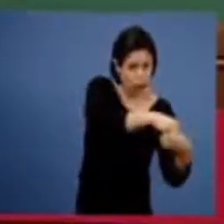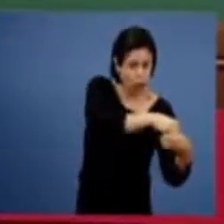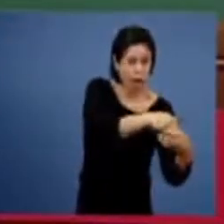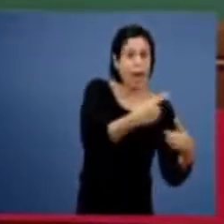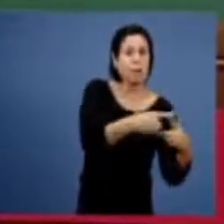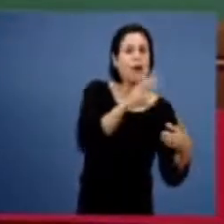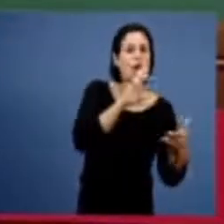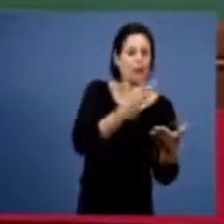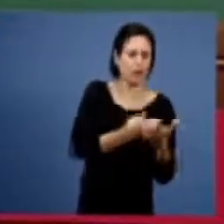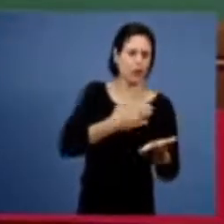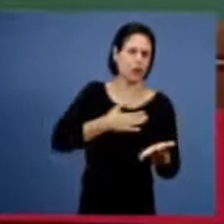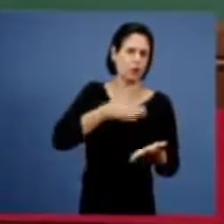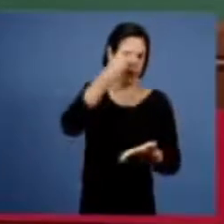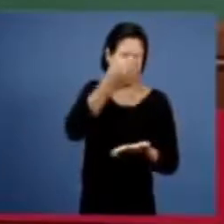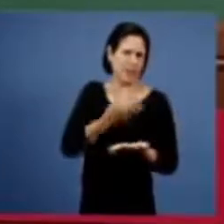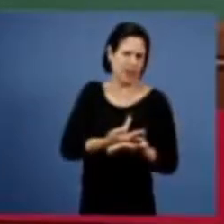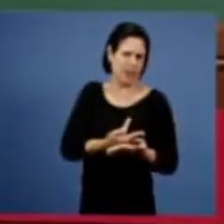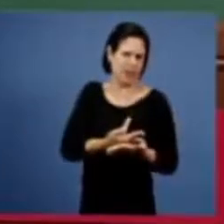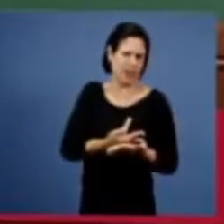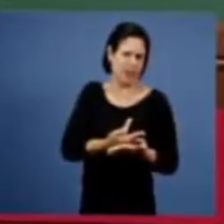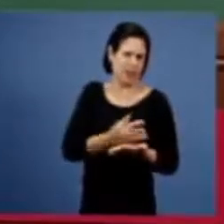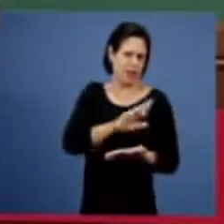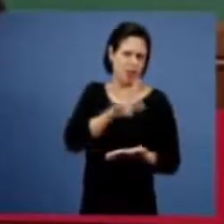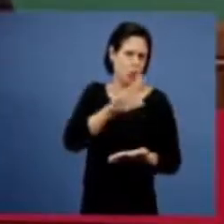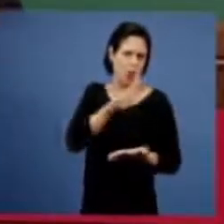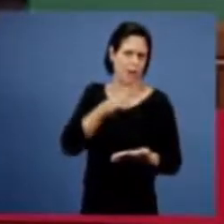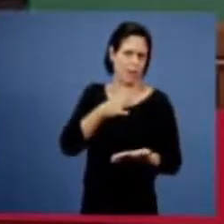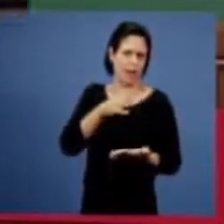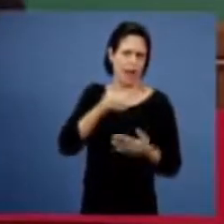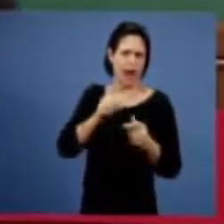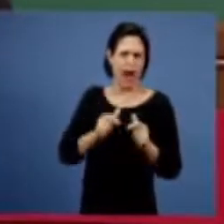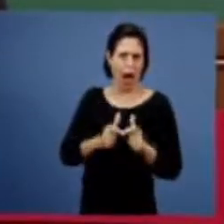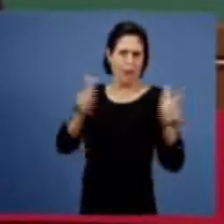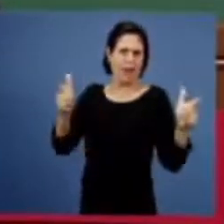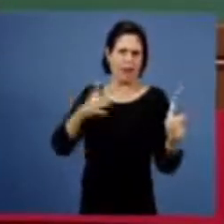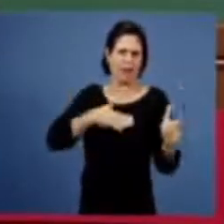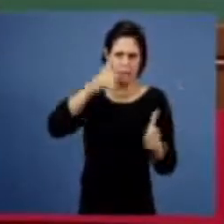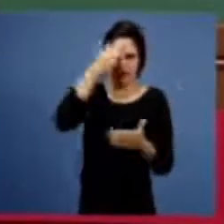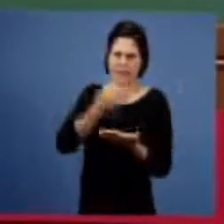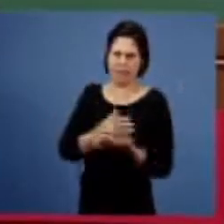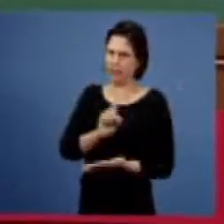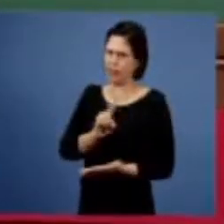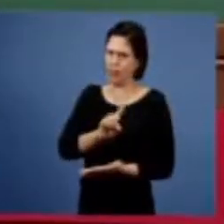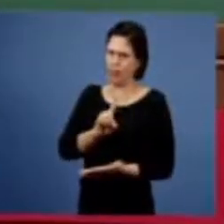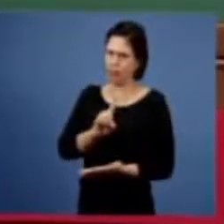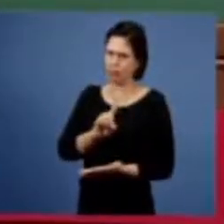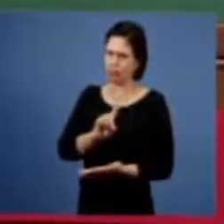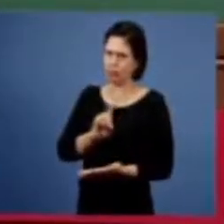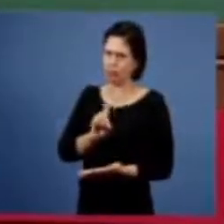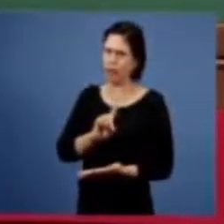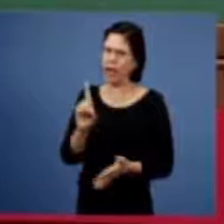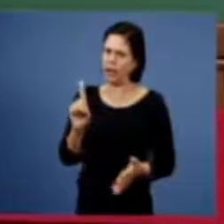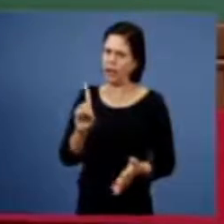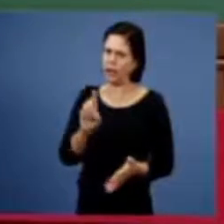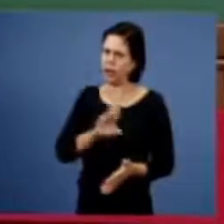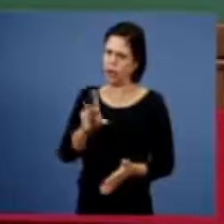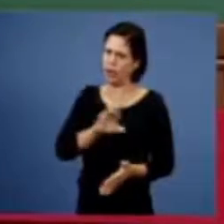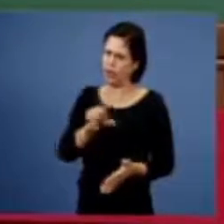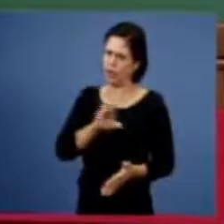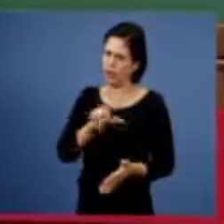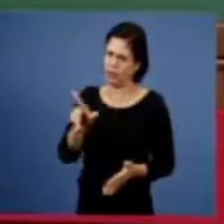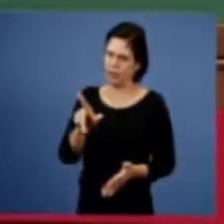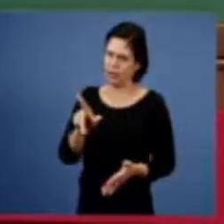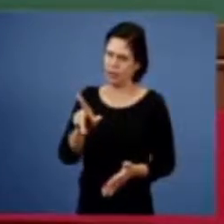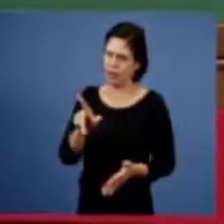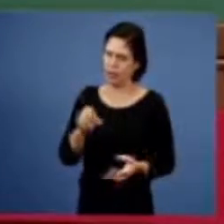para acrescentar a minha fé é o resultado dela não é a suma aquilo que estou fazendo não é sumando fé